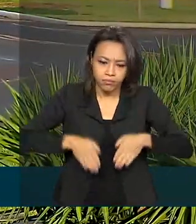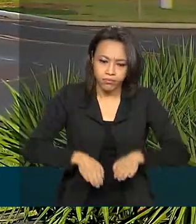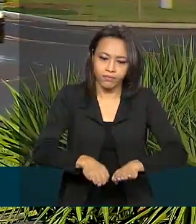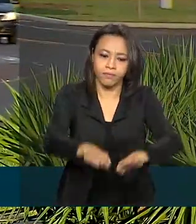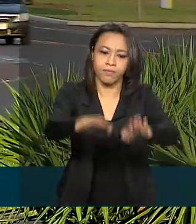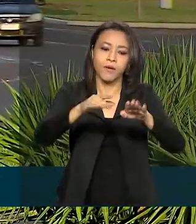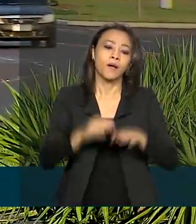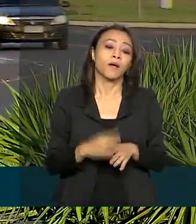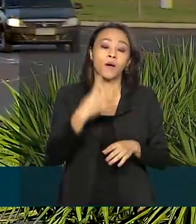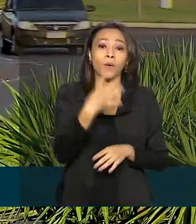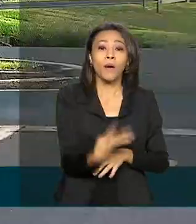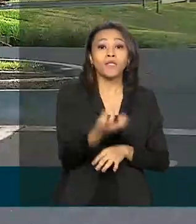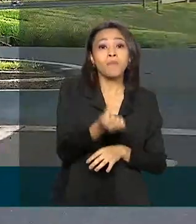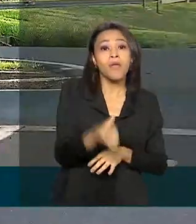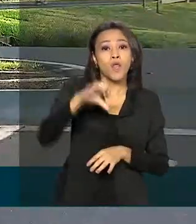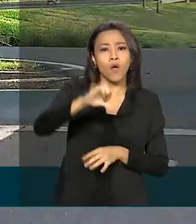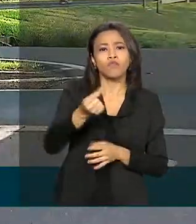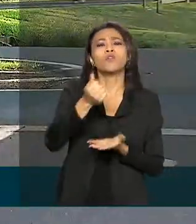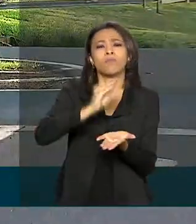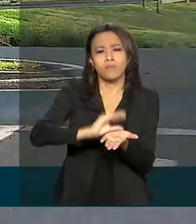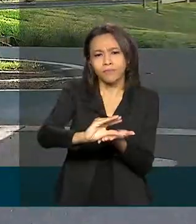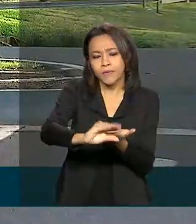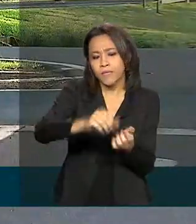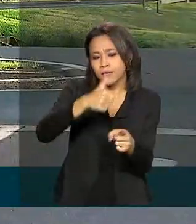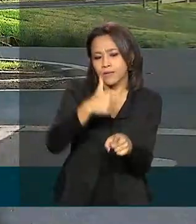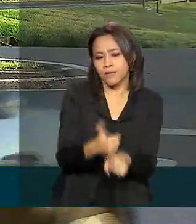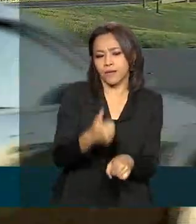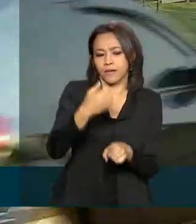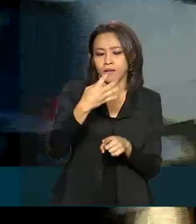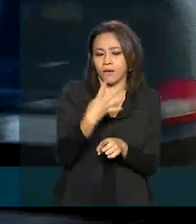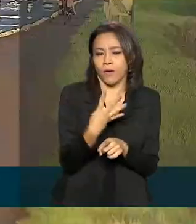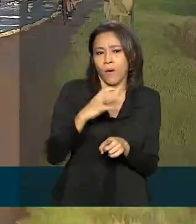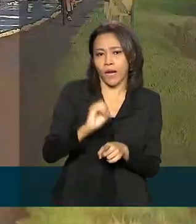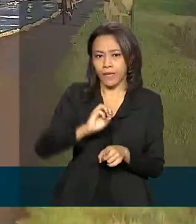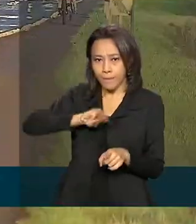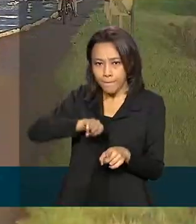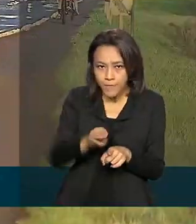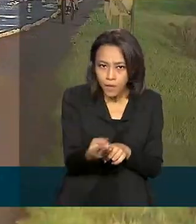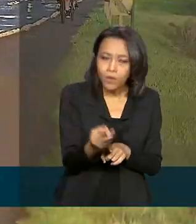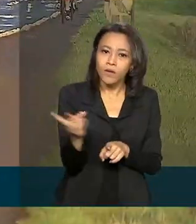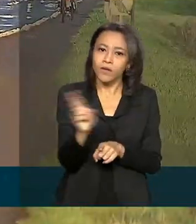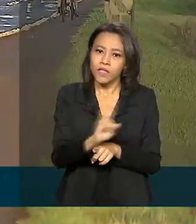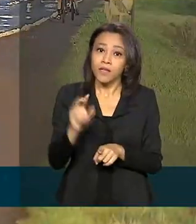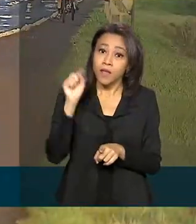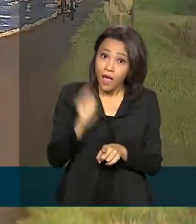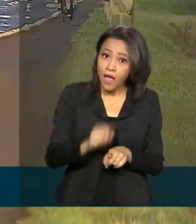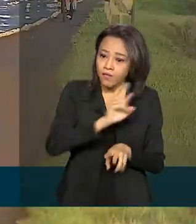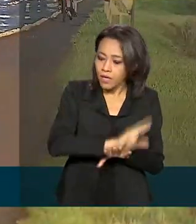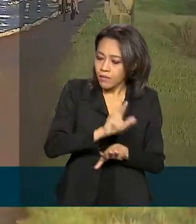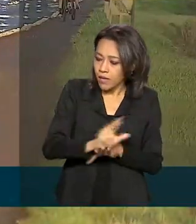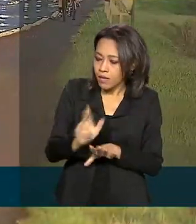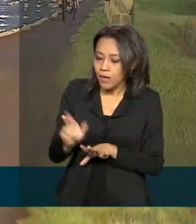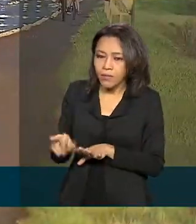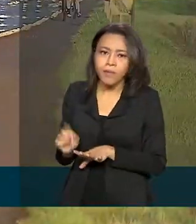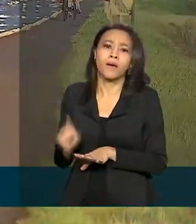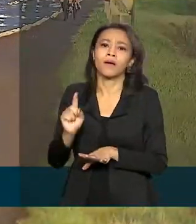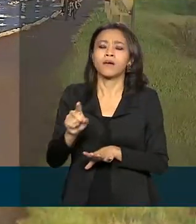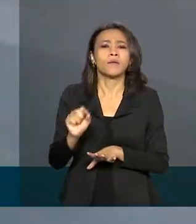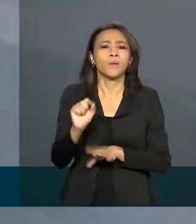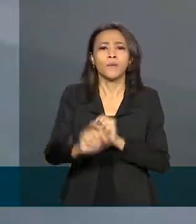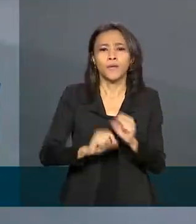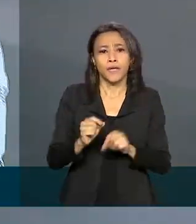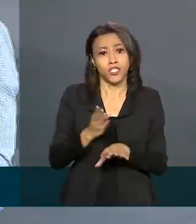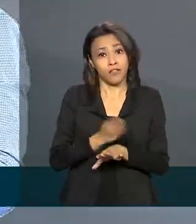-469 tem investimento de cerca de 140 milhões de reais e faz parte de um conjunto de obras nas rodovias do